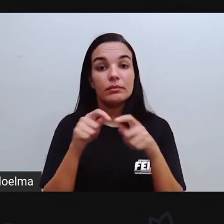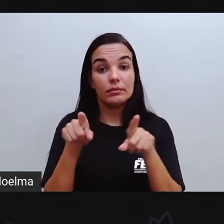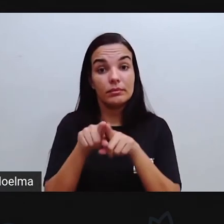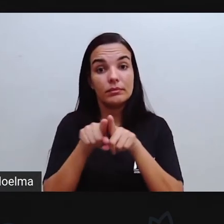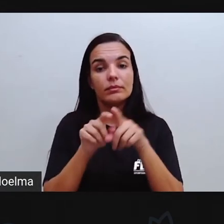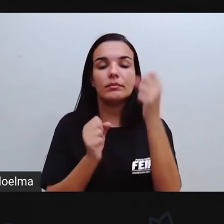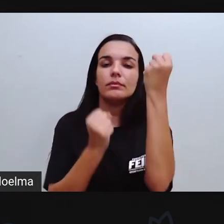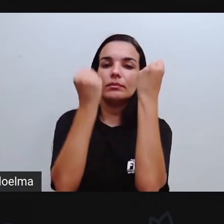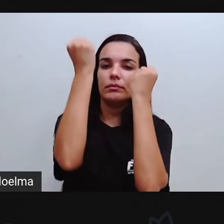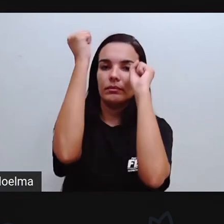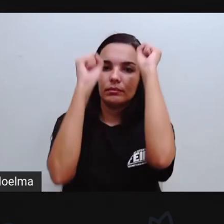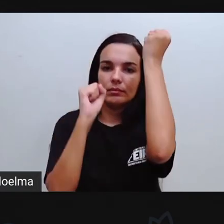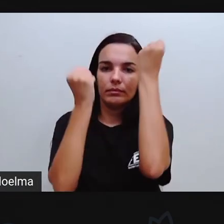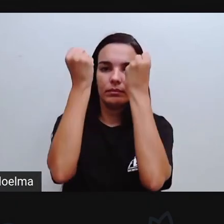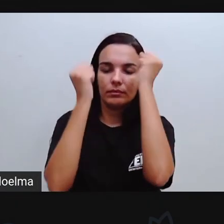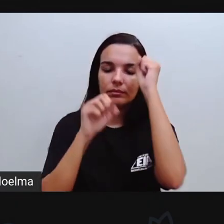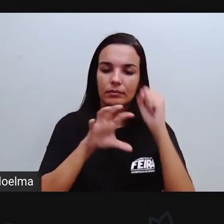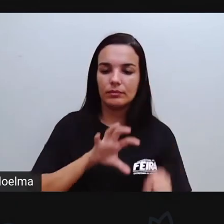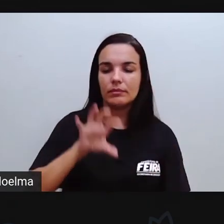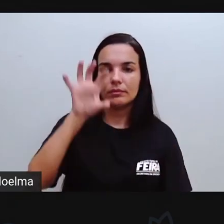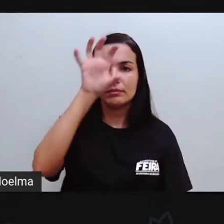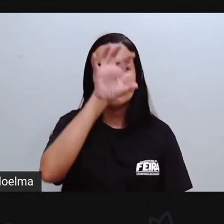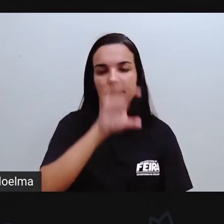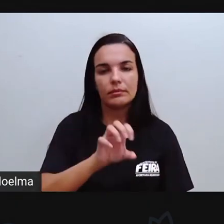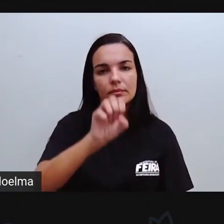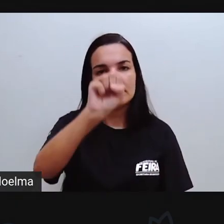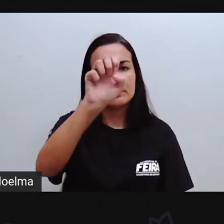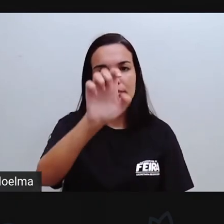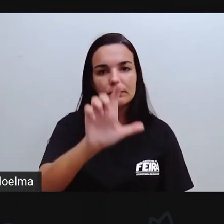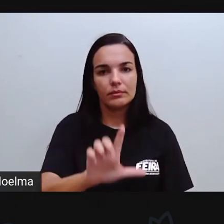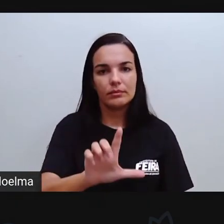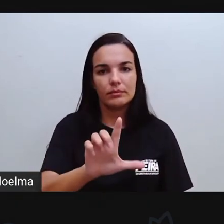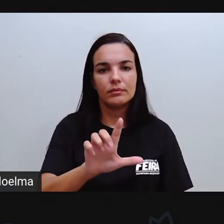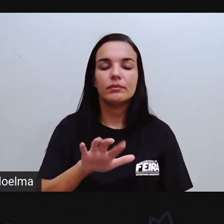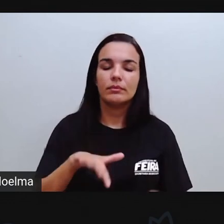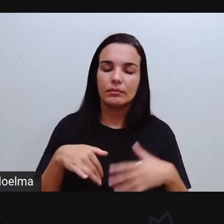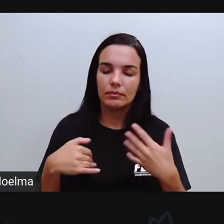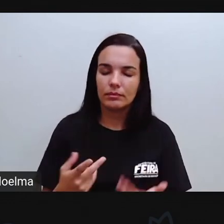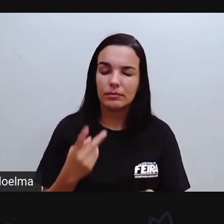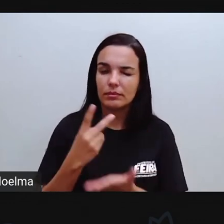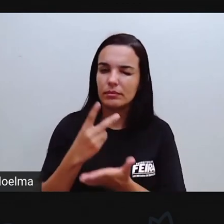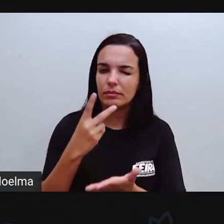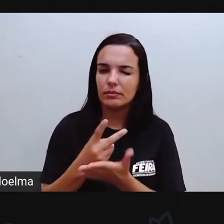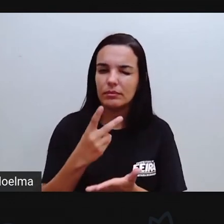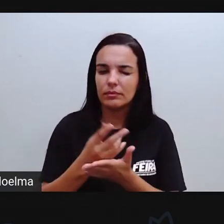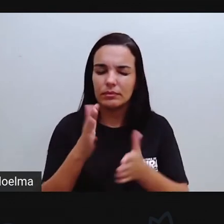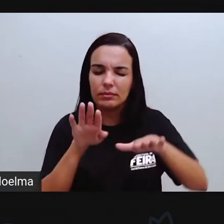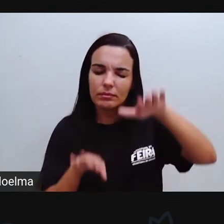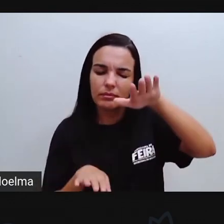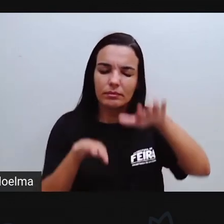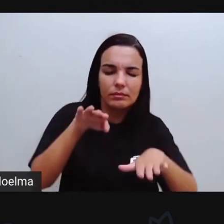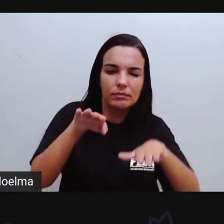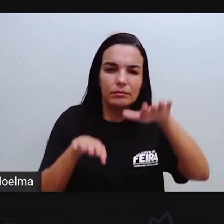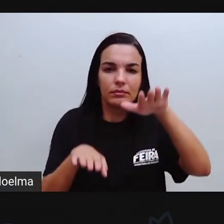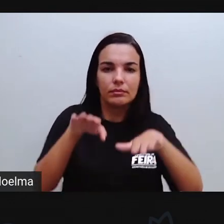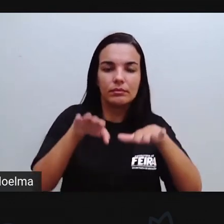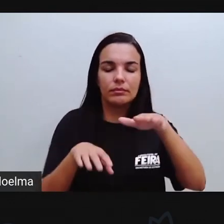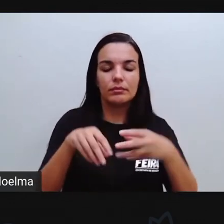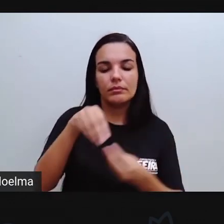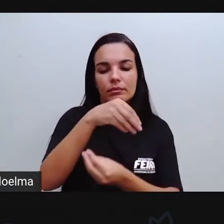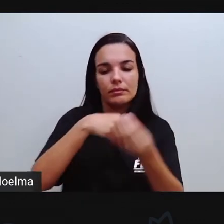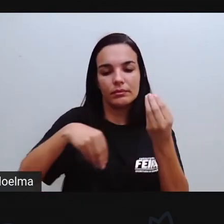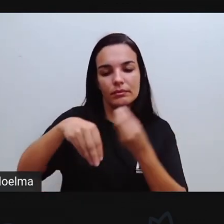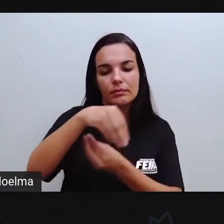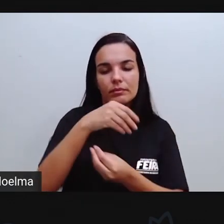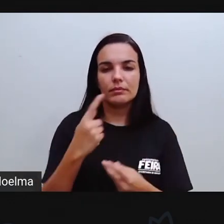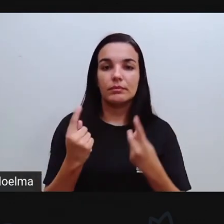aconteceu na região Sudeste Então, devido a essa inconstância em relação aos ciclos econômicos é